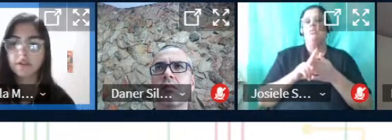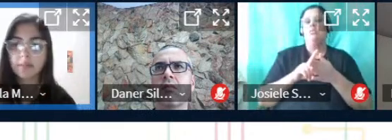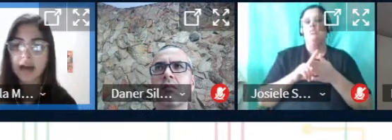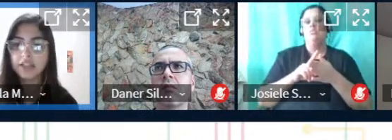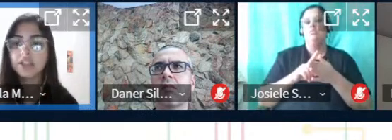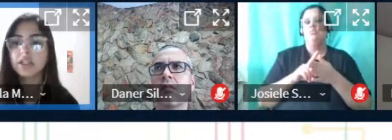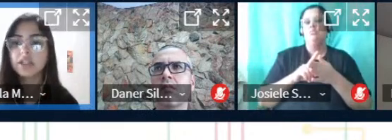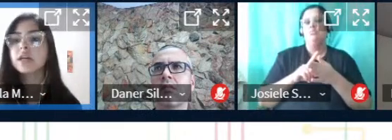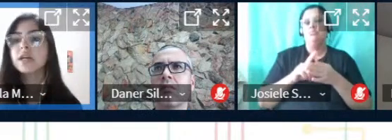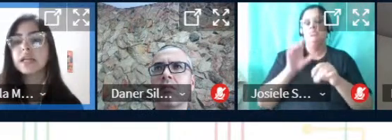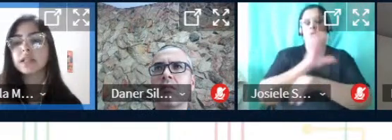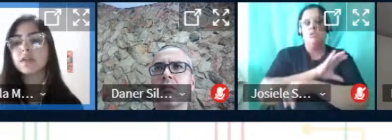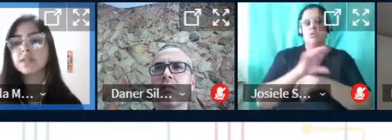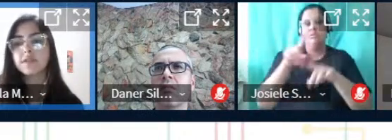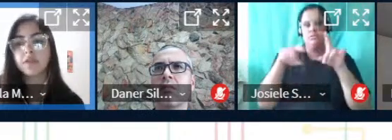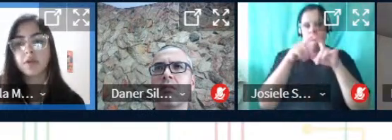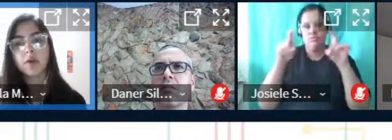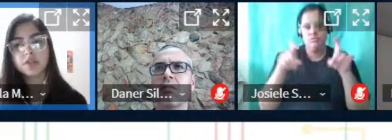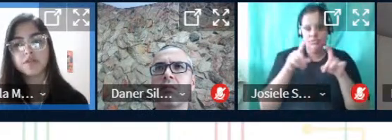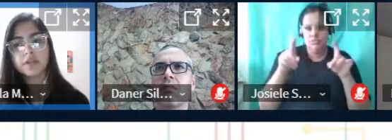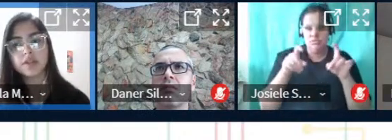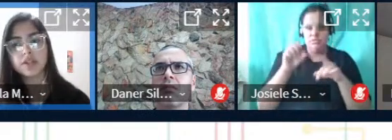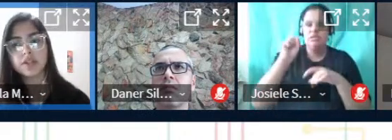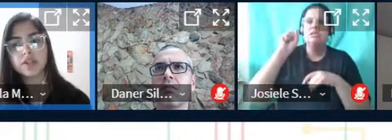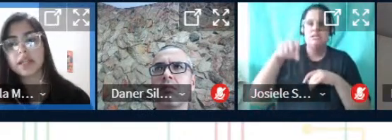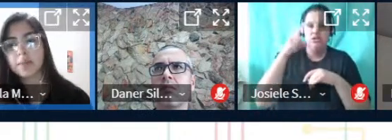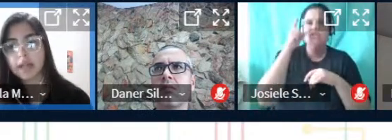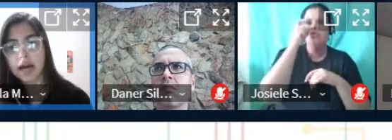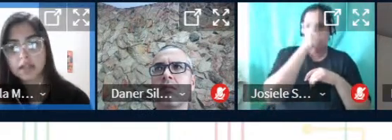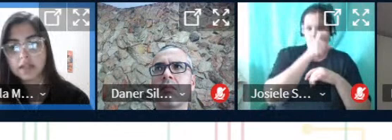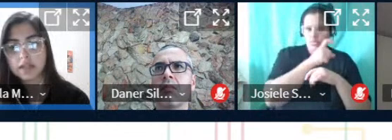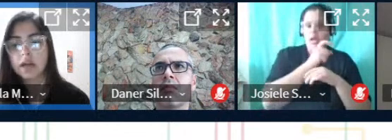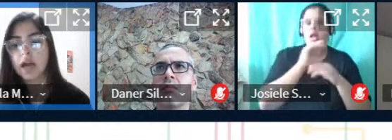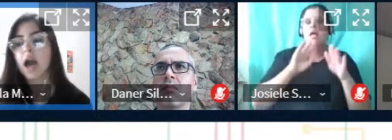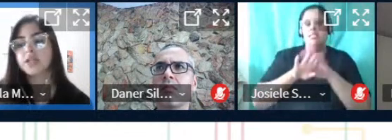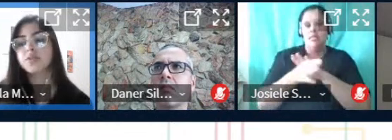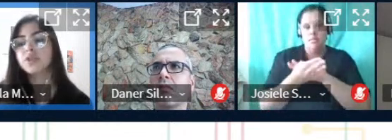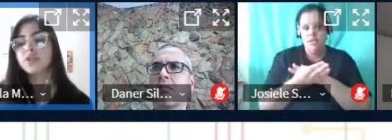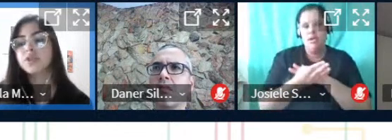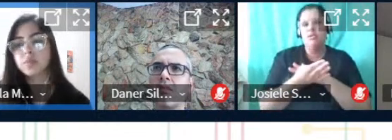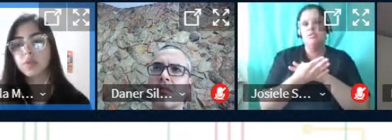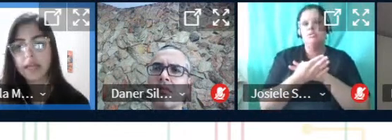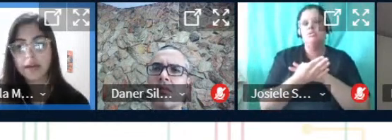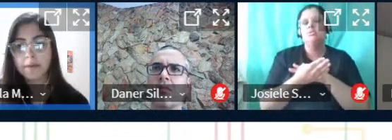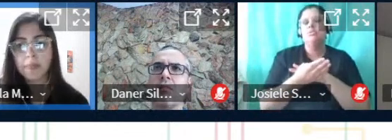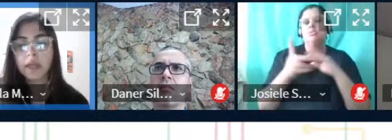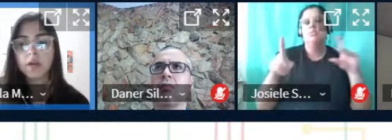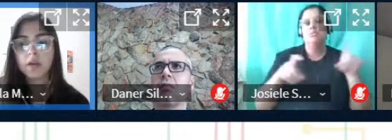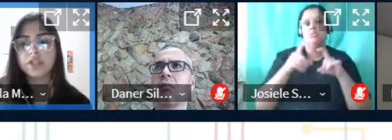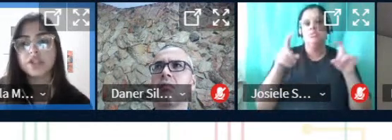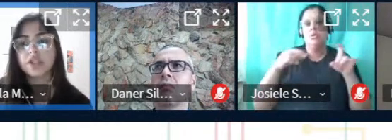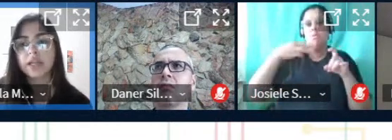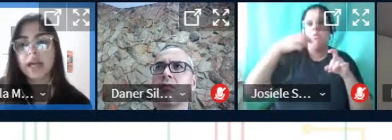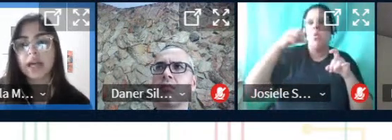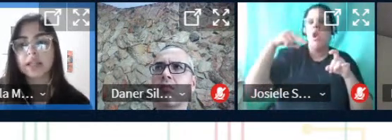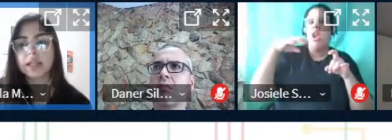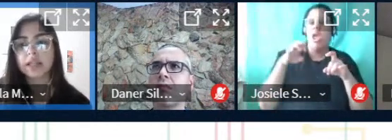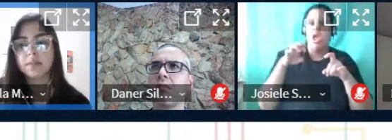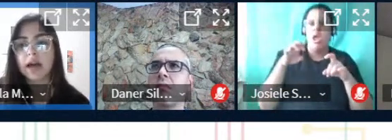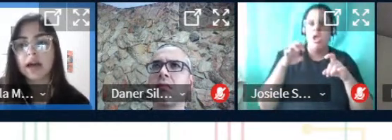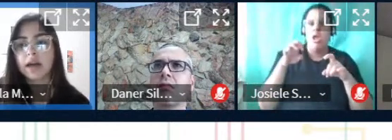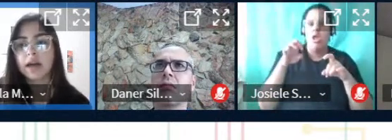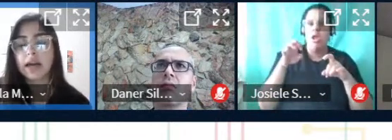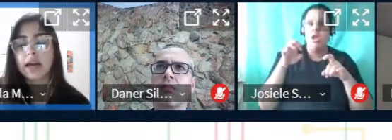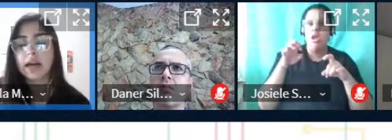informática então sim foi um pouco difícil a gente se adaptar a isso a gente utiliza o Monet quando a gente quer